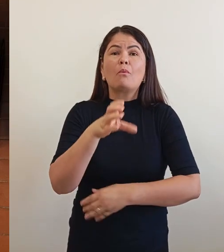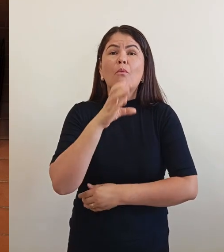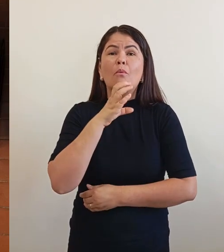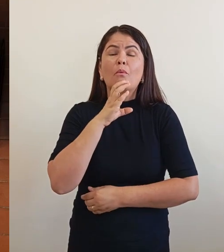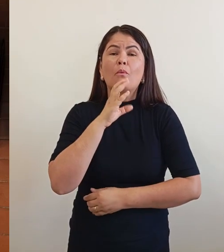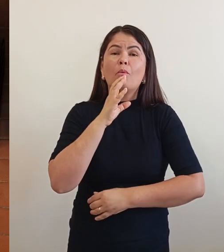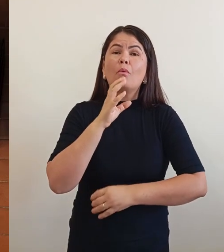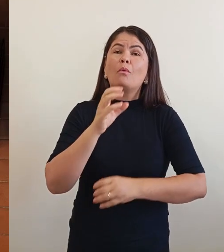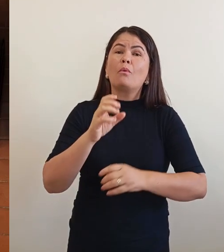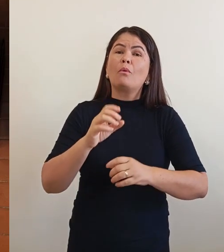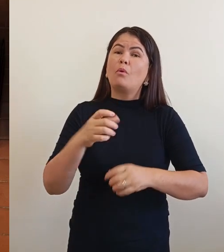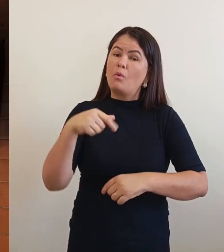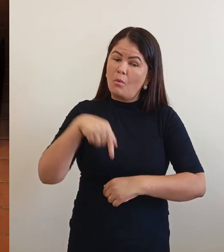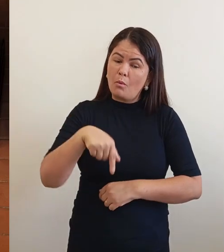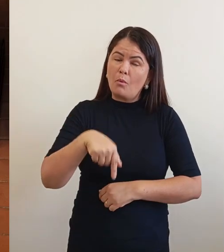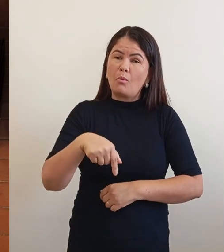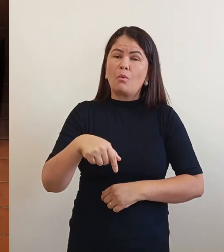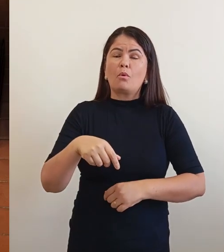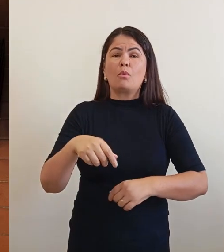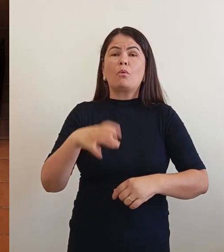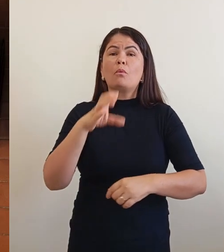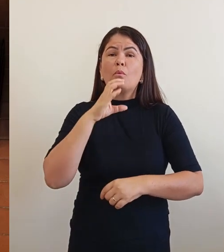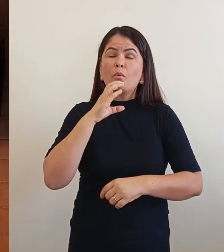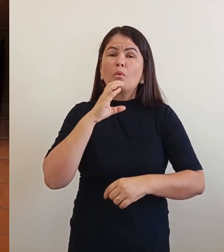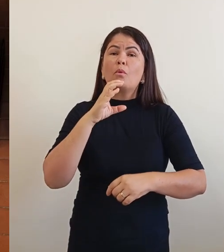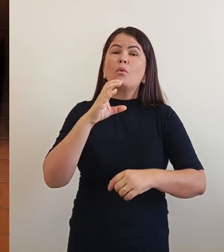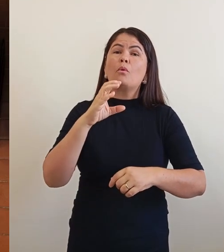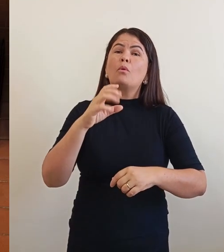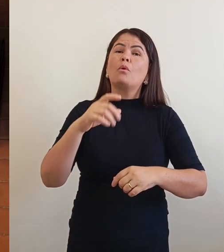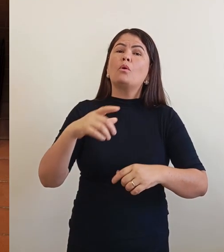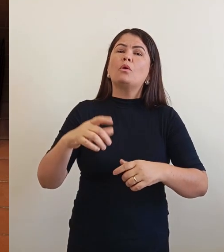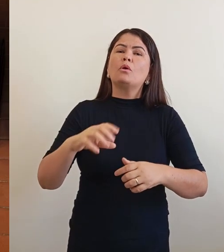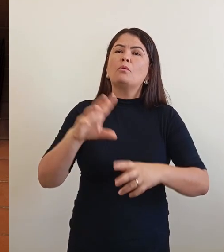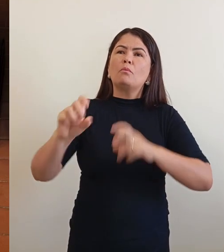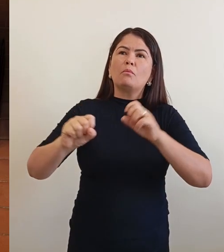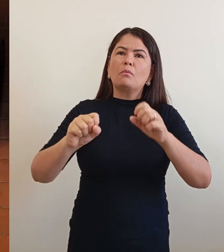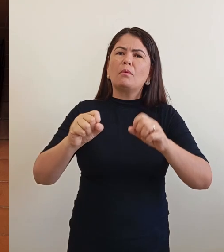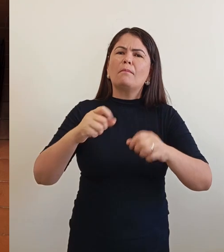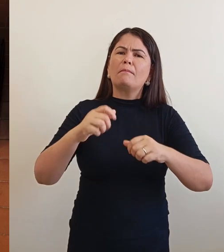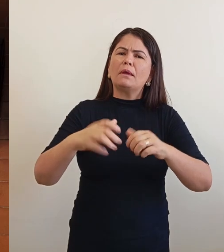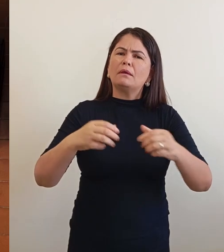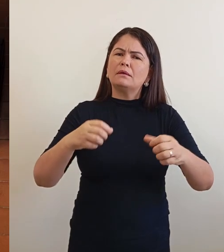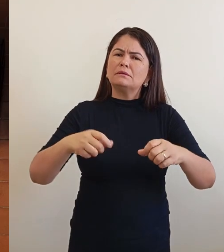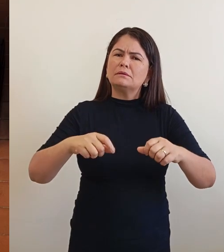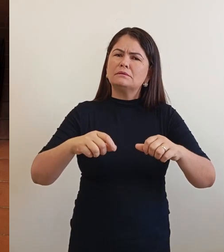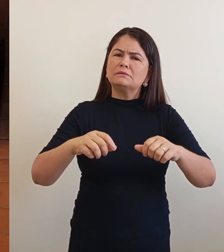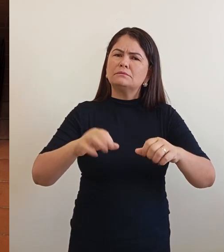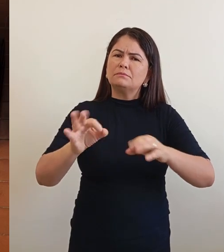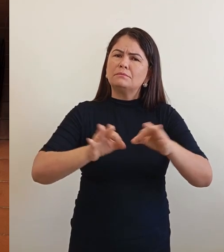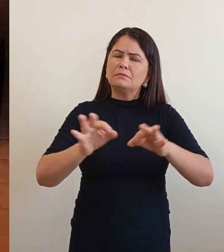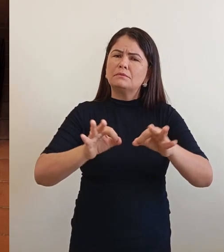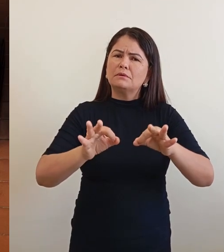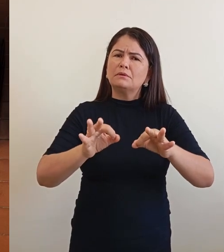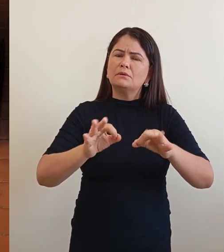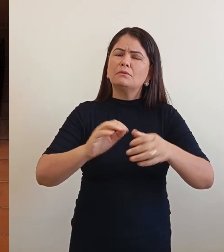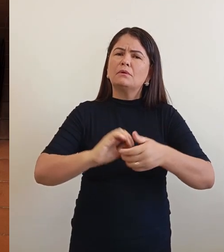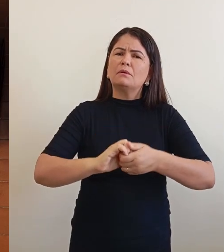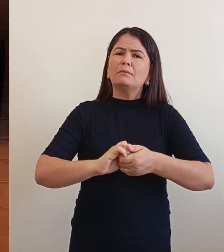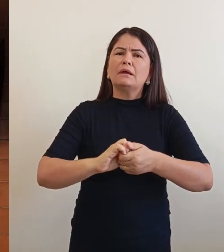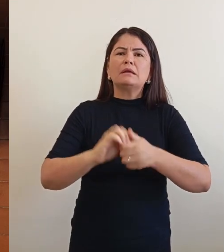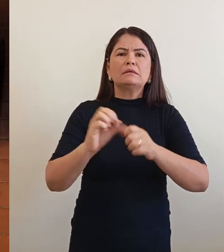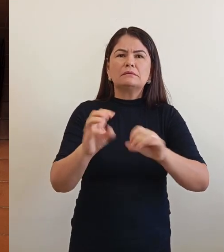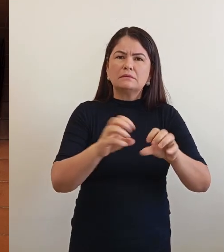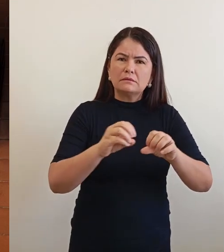para passar esse conhecimento para as pessoas. Por quê? Eu trabalhei com muitas pessoas que